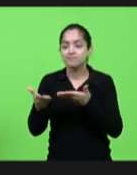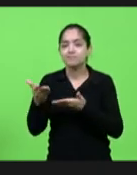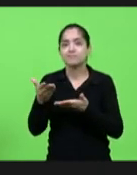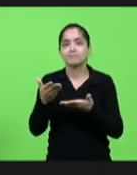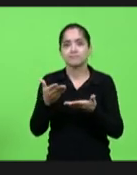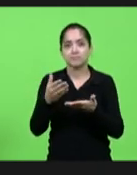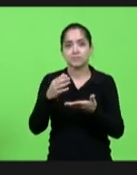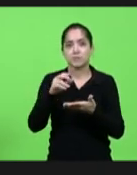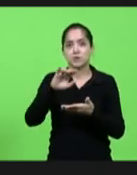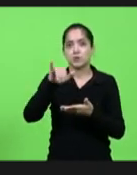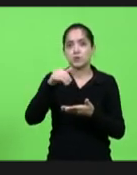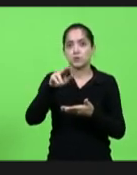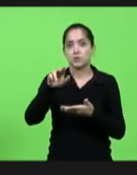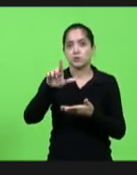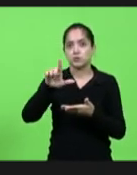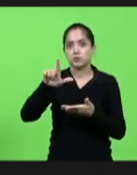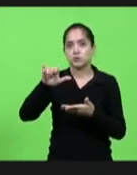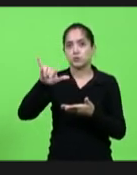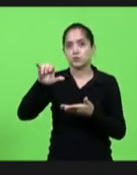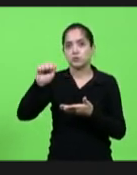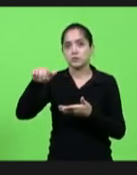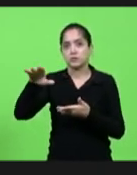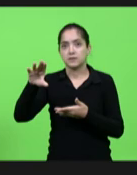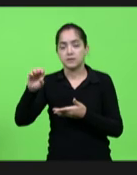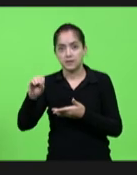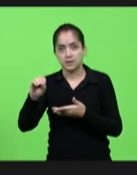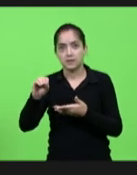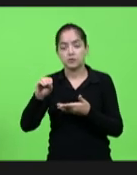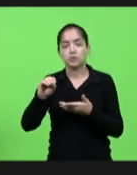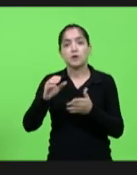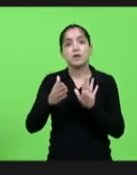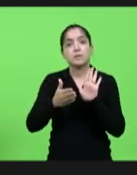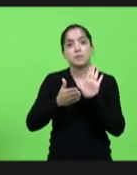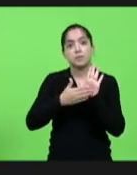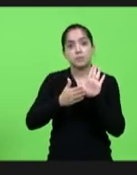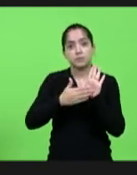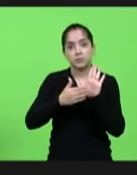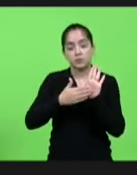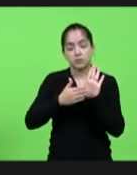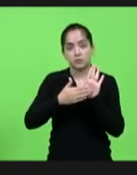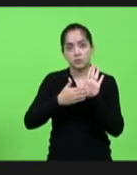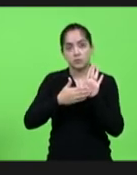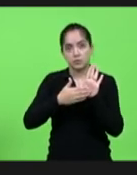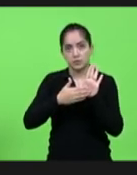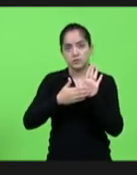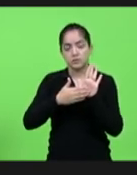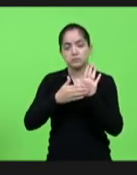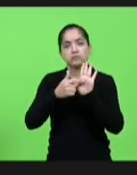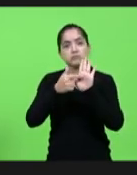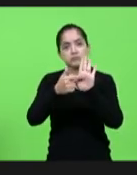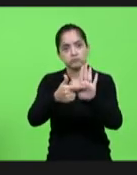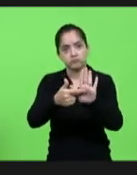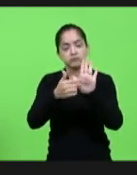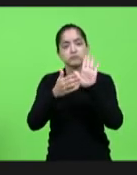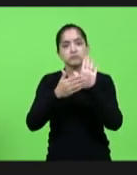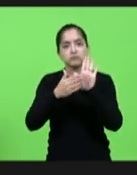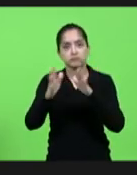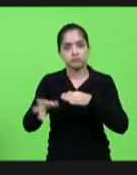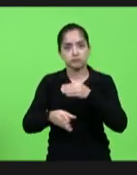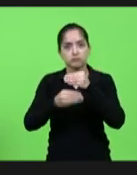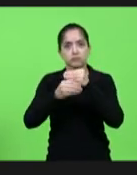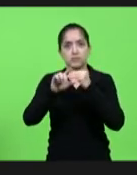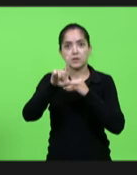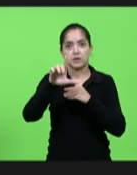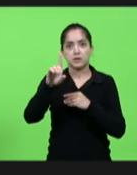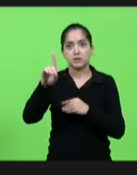Juliano que é o nosso assessor da bancada economista propôs já apresentou uma proposição de emenda LDO